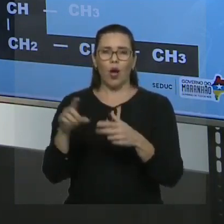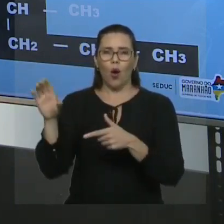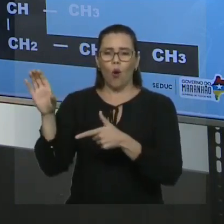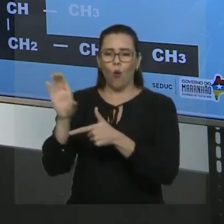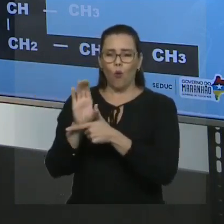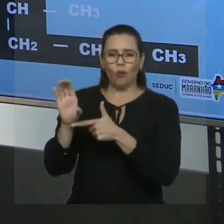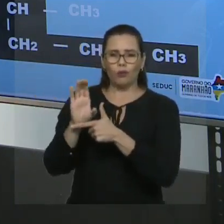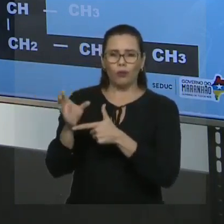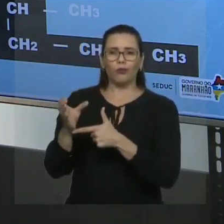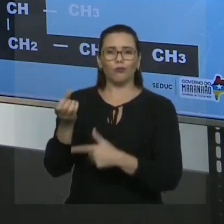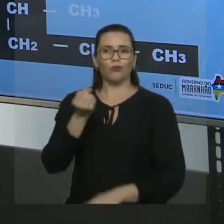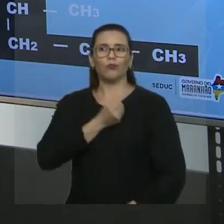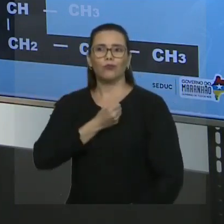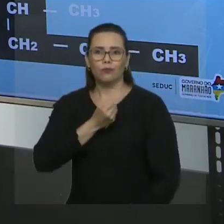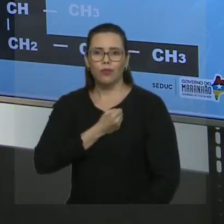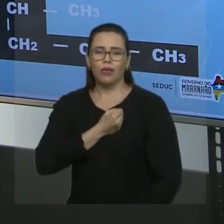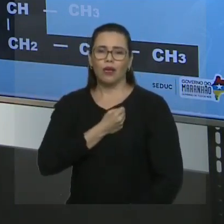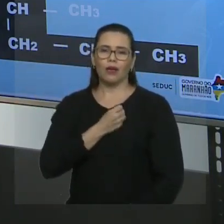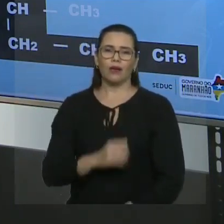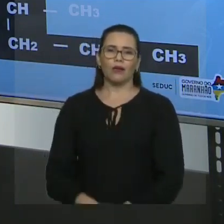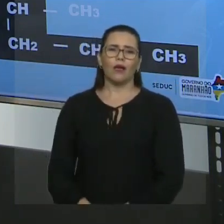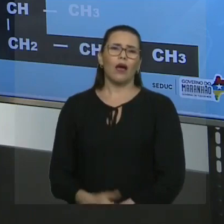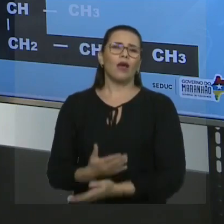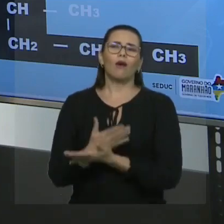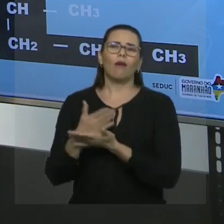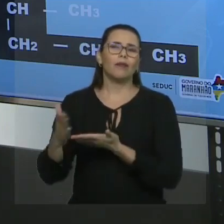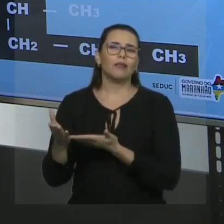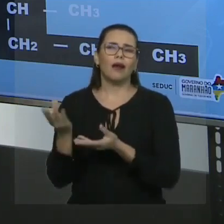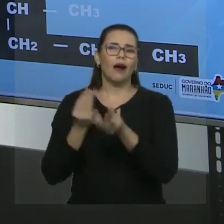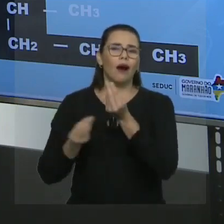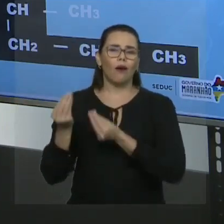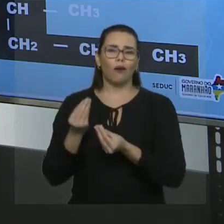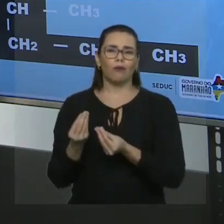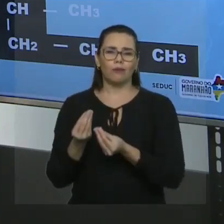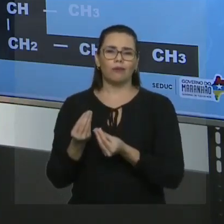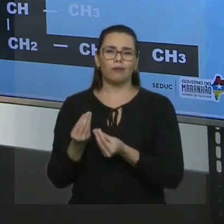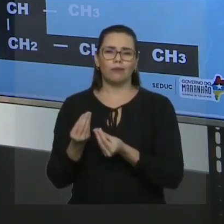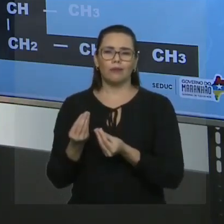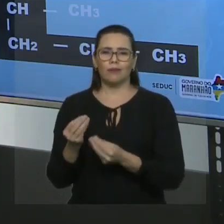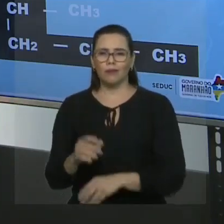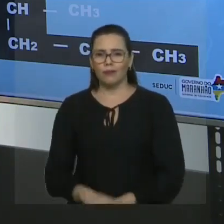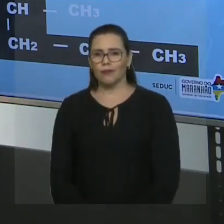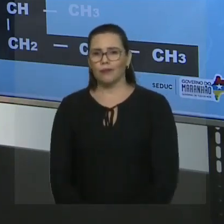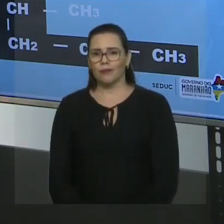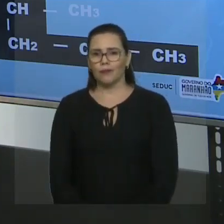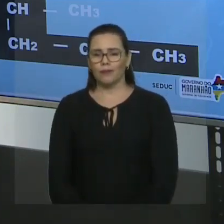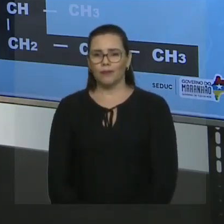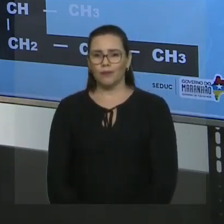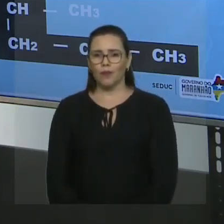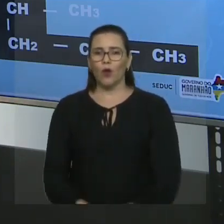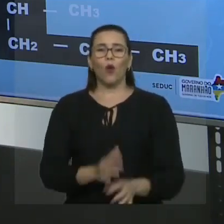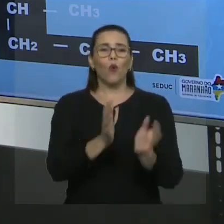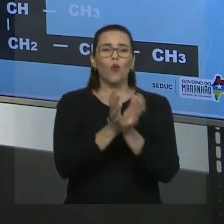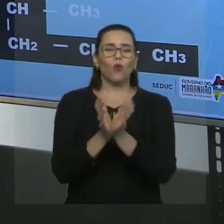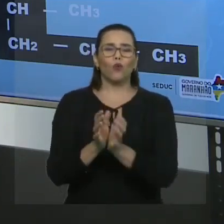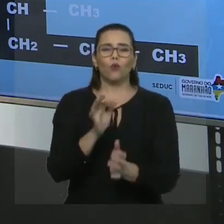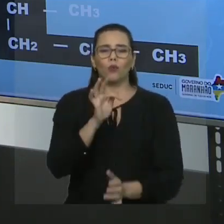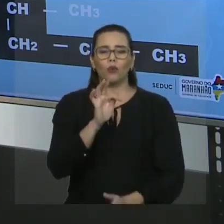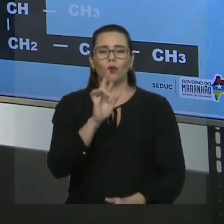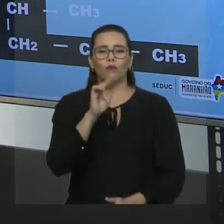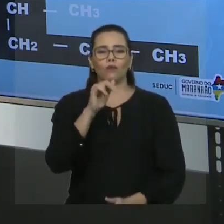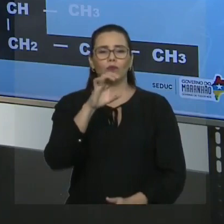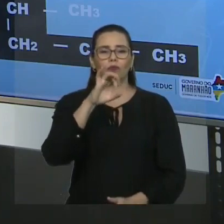cadeia principal. E na hora de numerar a cadeia principal, você tem uma prioridade. Qual é a primeira prioridade? Grupo funcional. Da